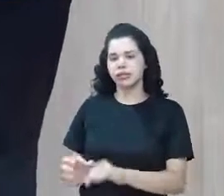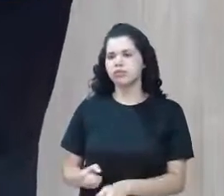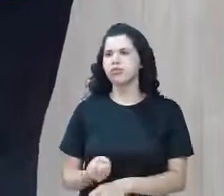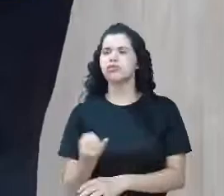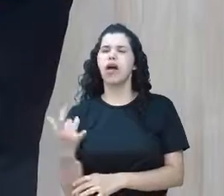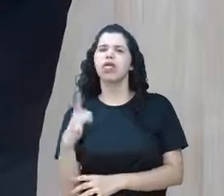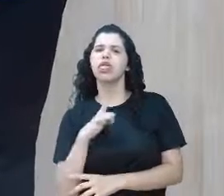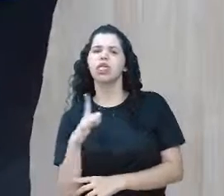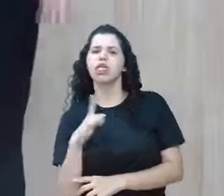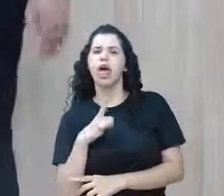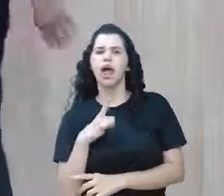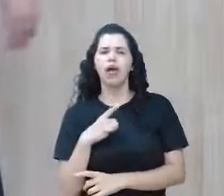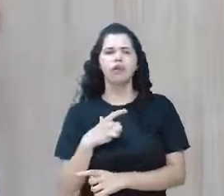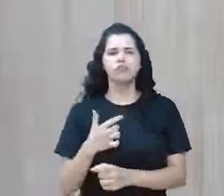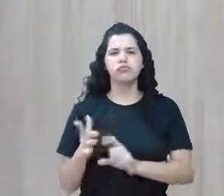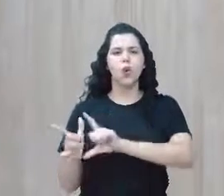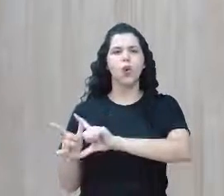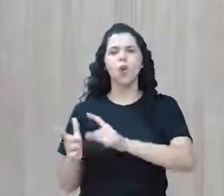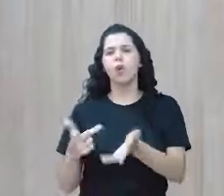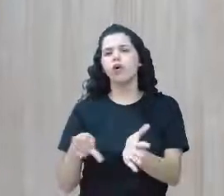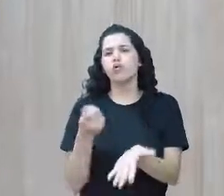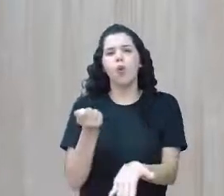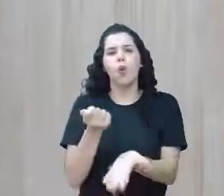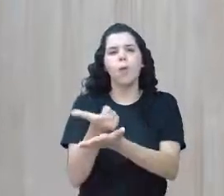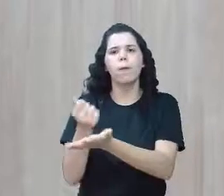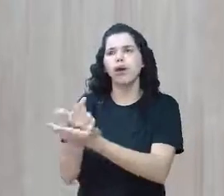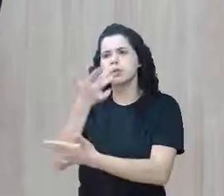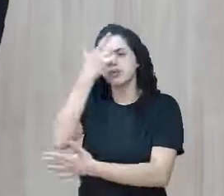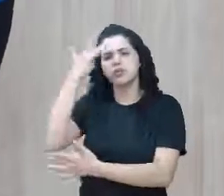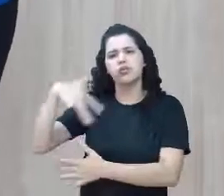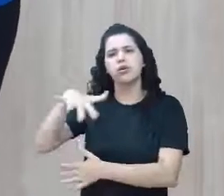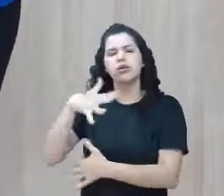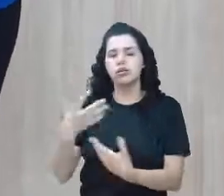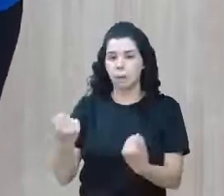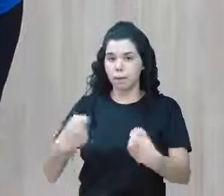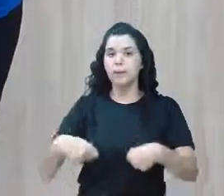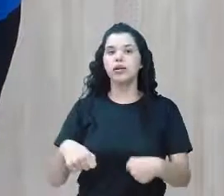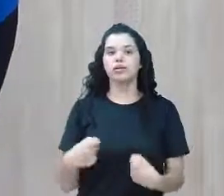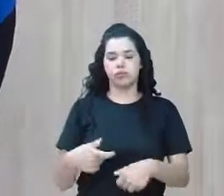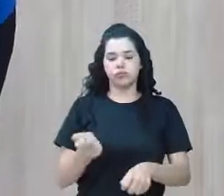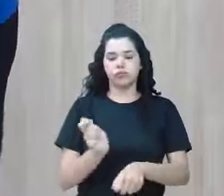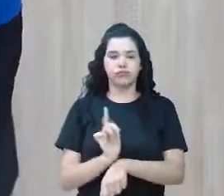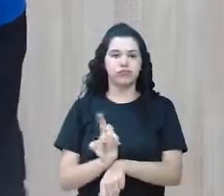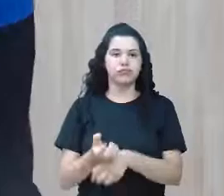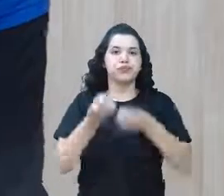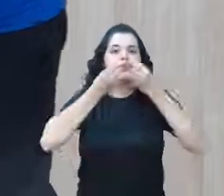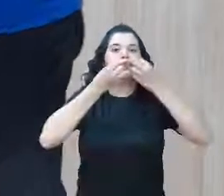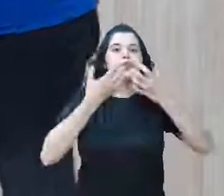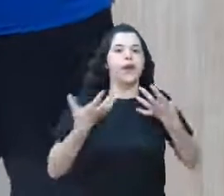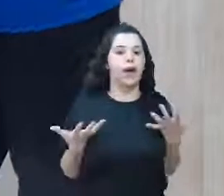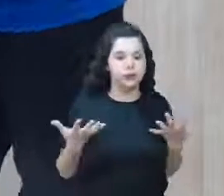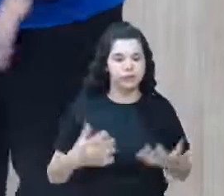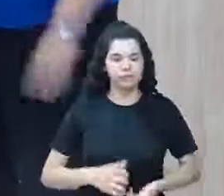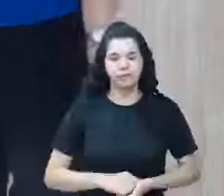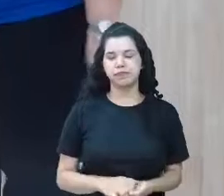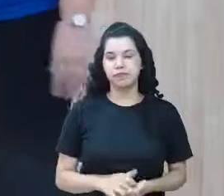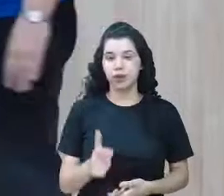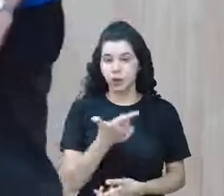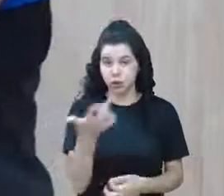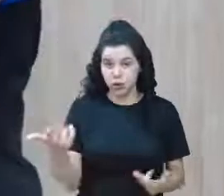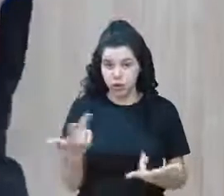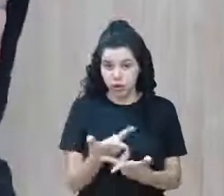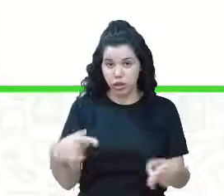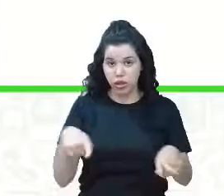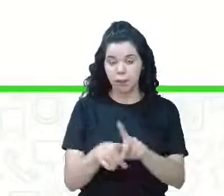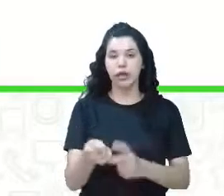tenho? Quanto saiu? E essa é uma pessoa que precisa ter uma boa gestão. Outra coisa também é